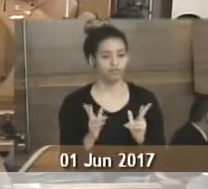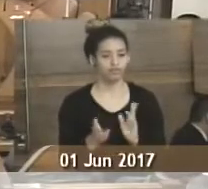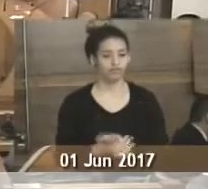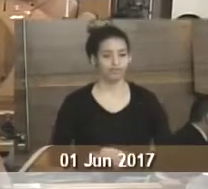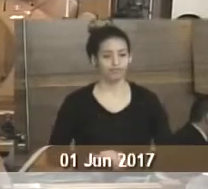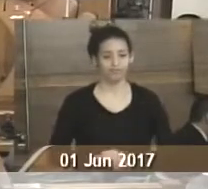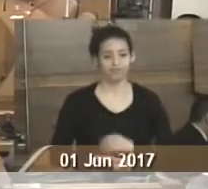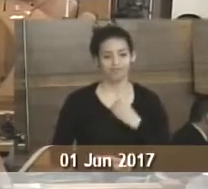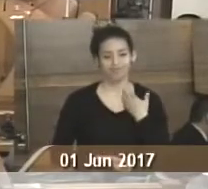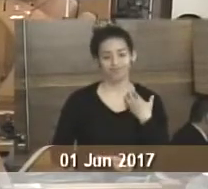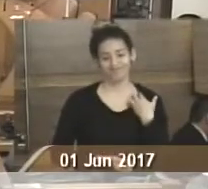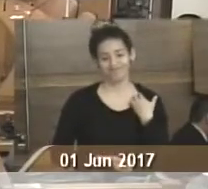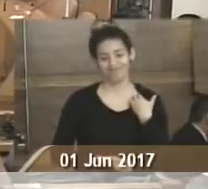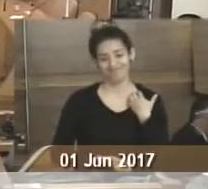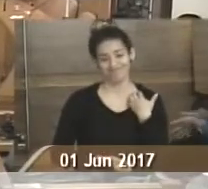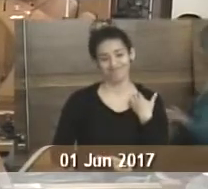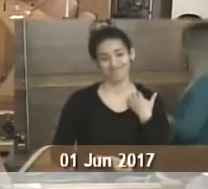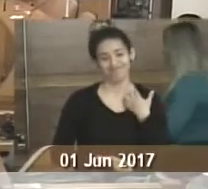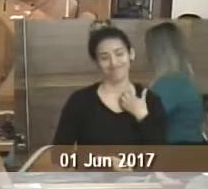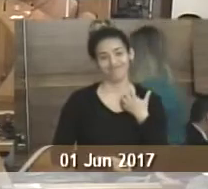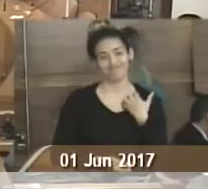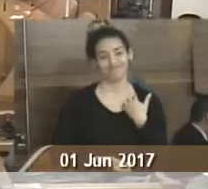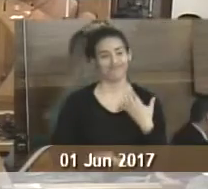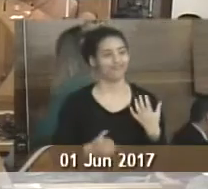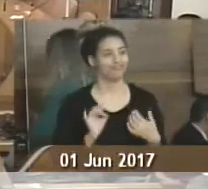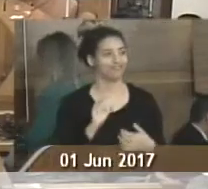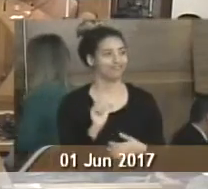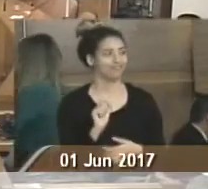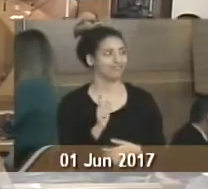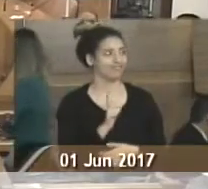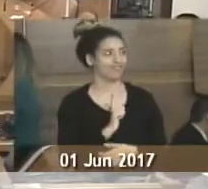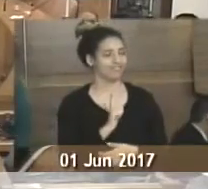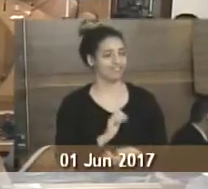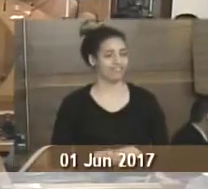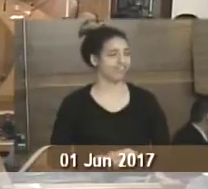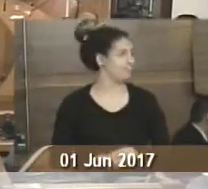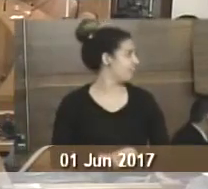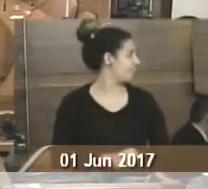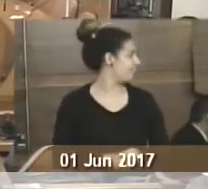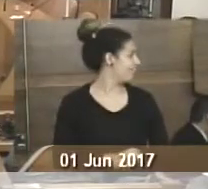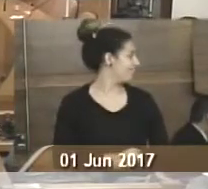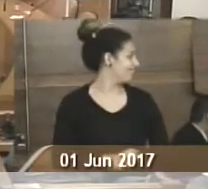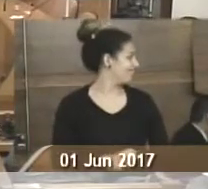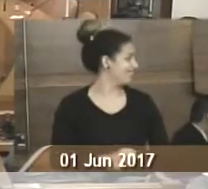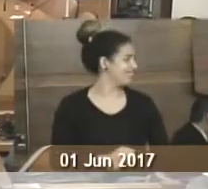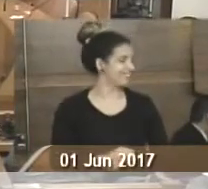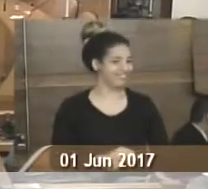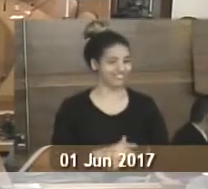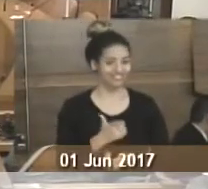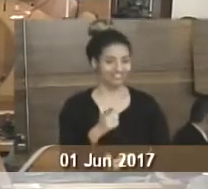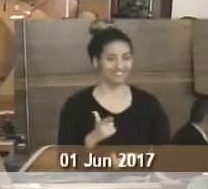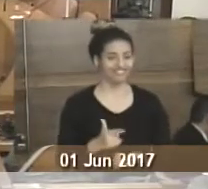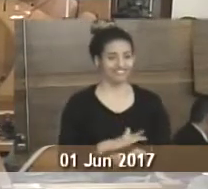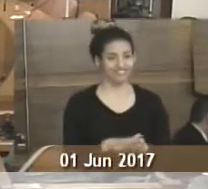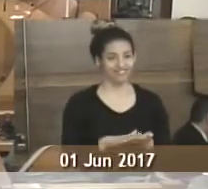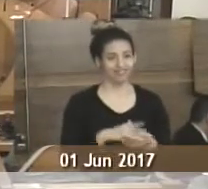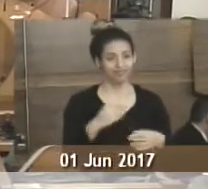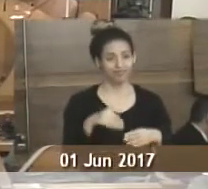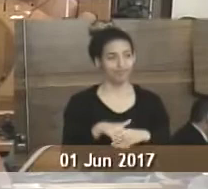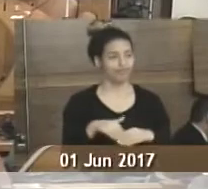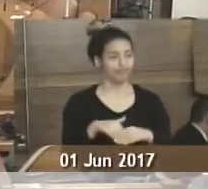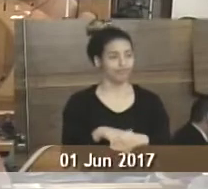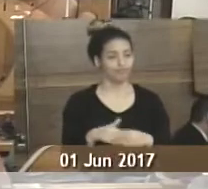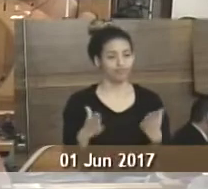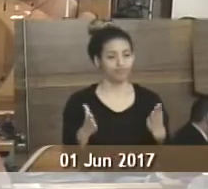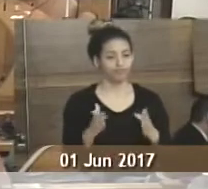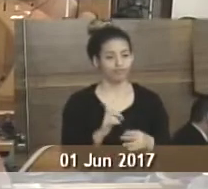Aprovado. Essas são as matérias constantes na ordem do dia. Não havendo mais matérias a serem deliberadas na